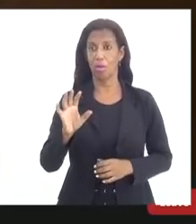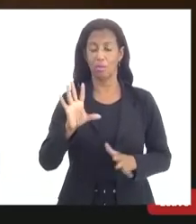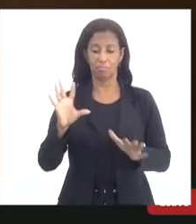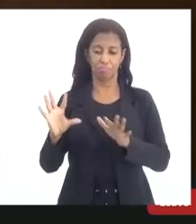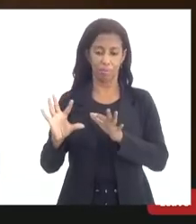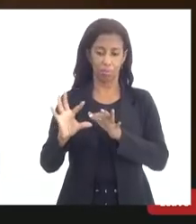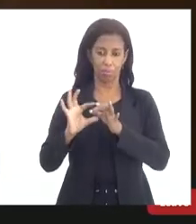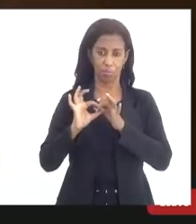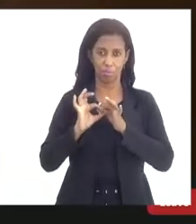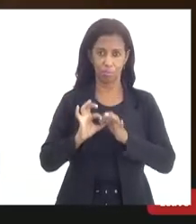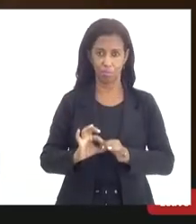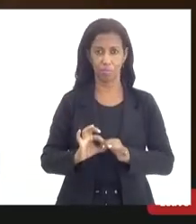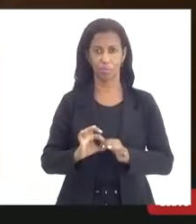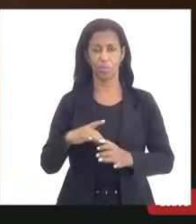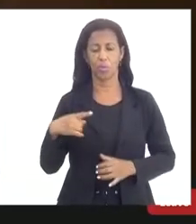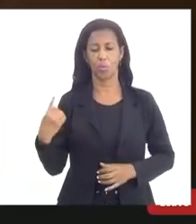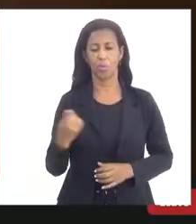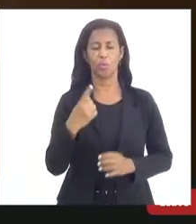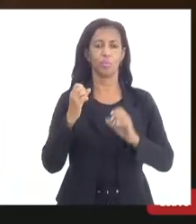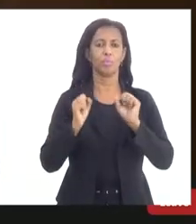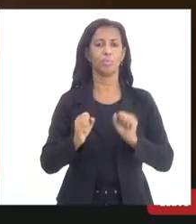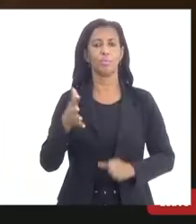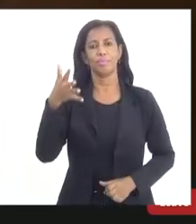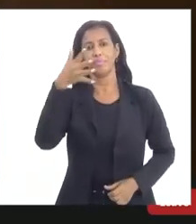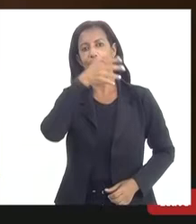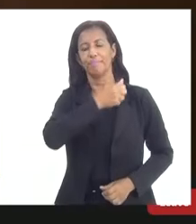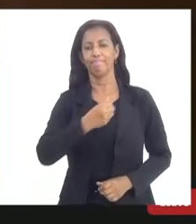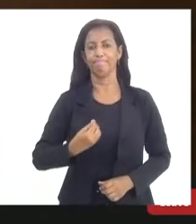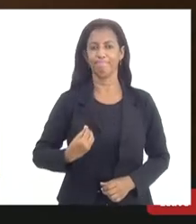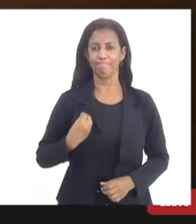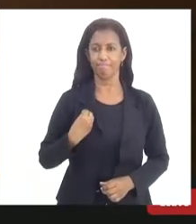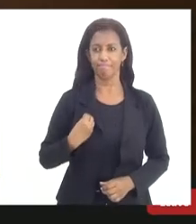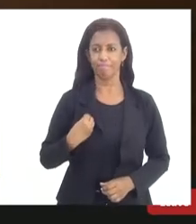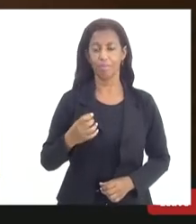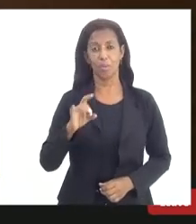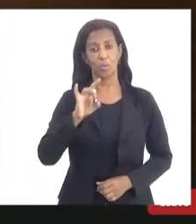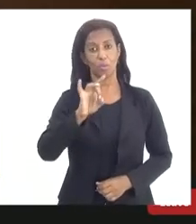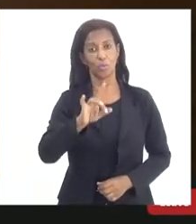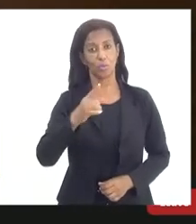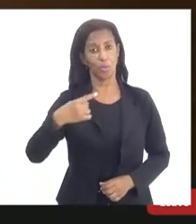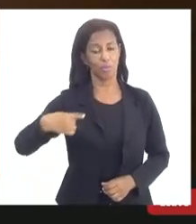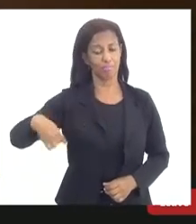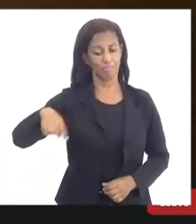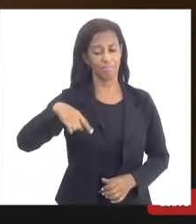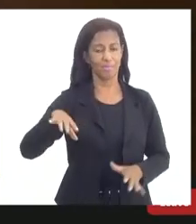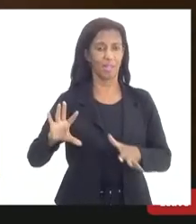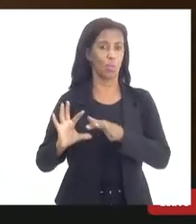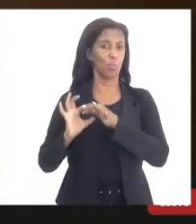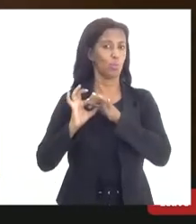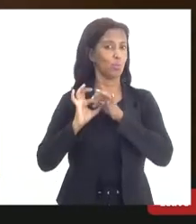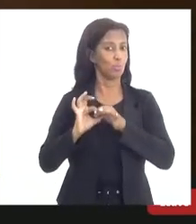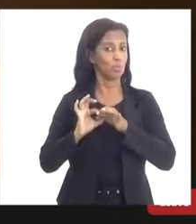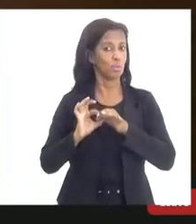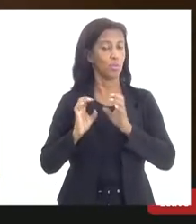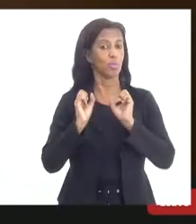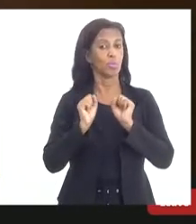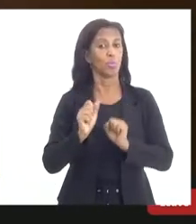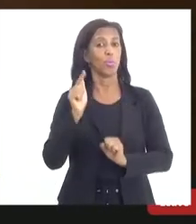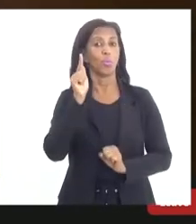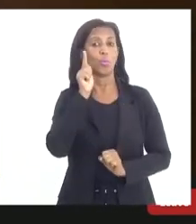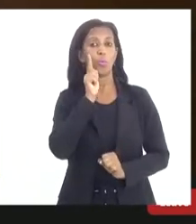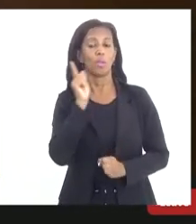a gente pode salvar vidas, só através desta união a gente pode